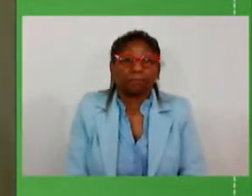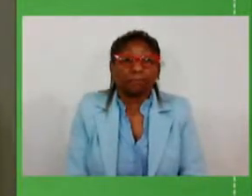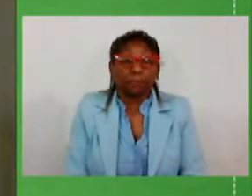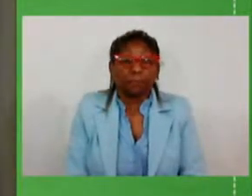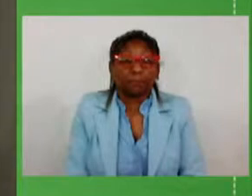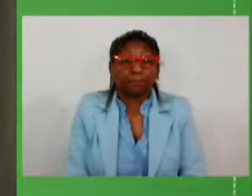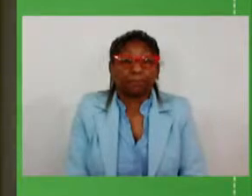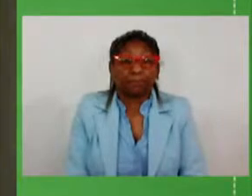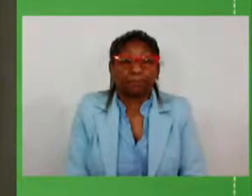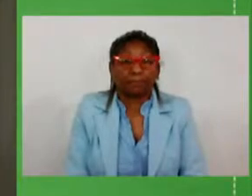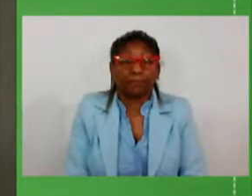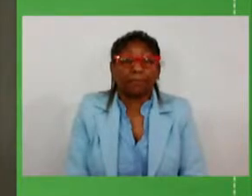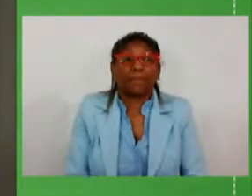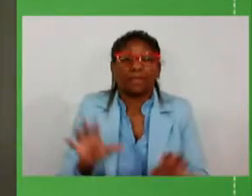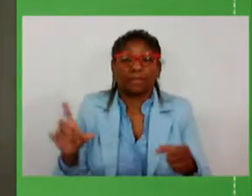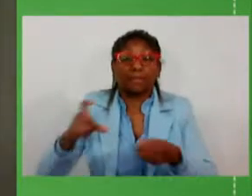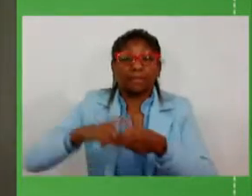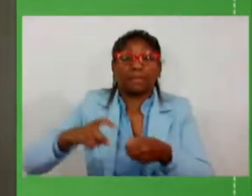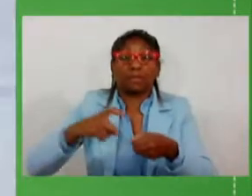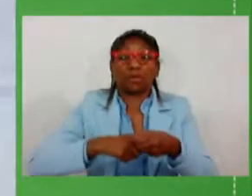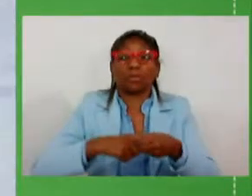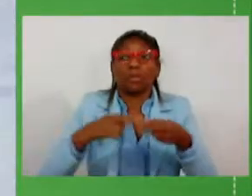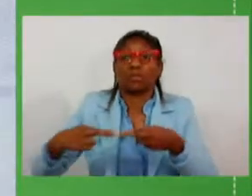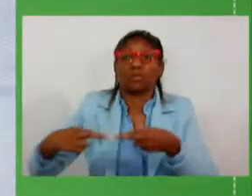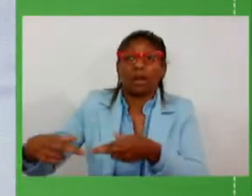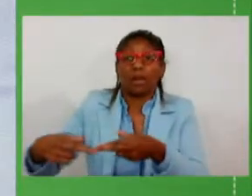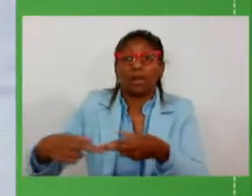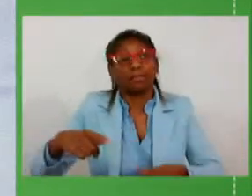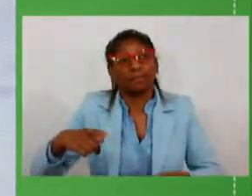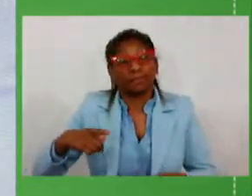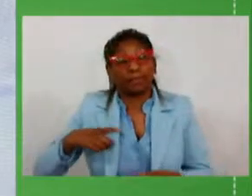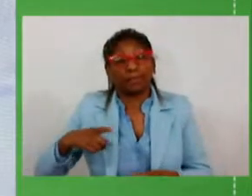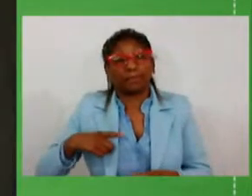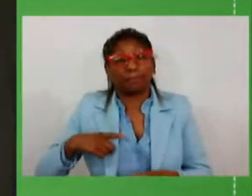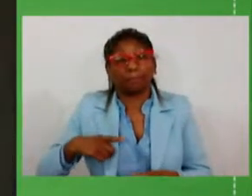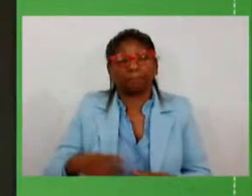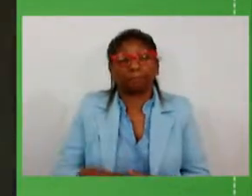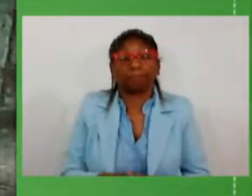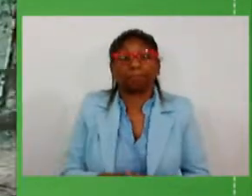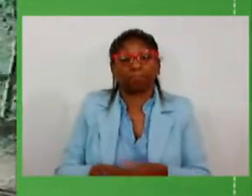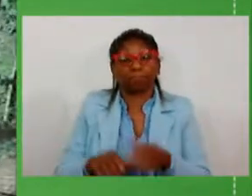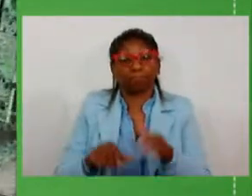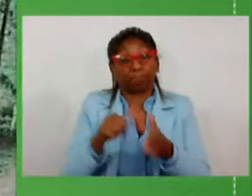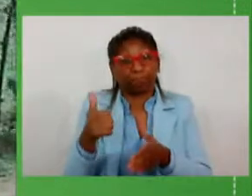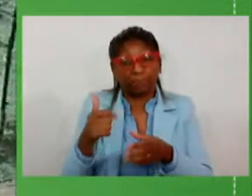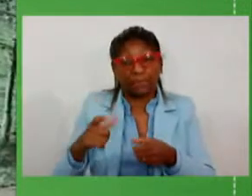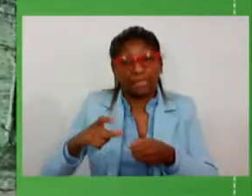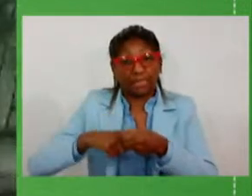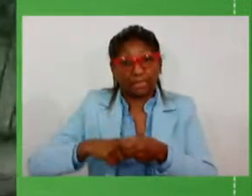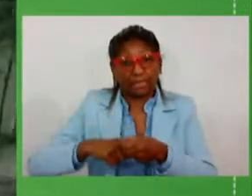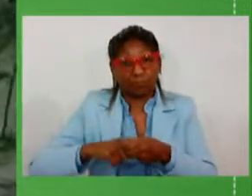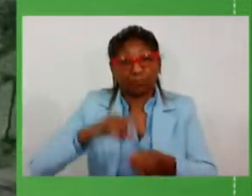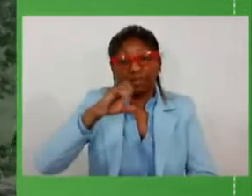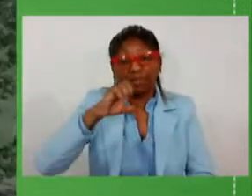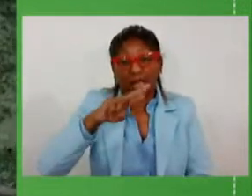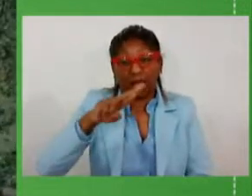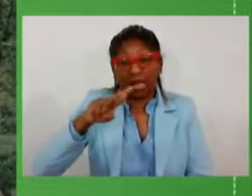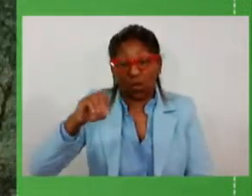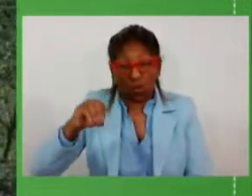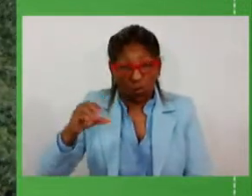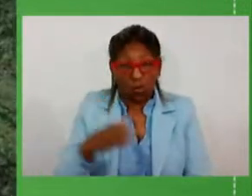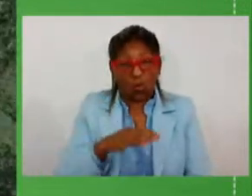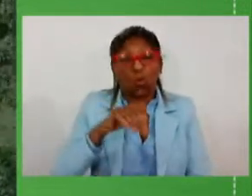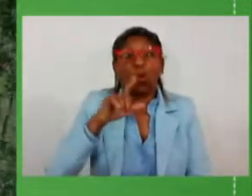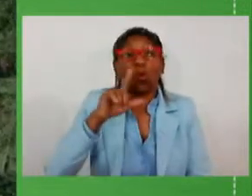nas ligações regionais a gente tem primeiro a ligação Cerro Largo Rolador pela